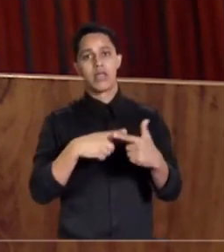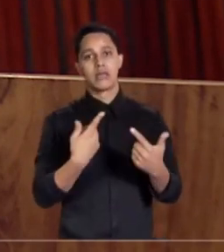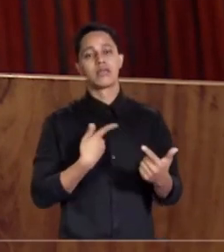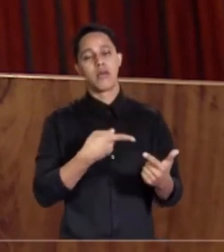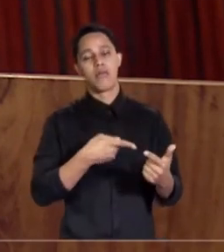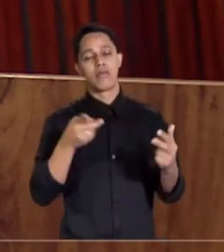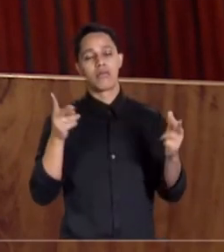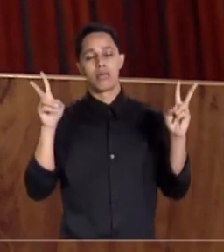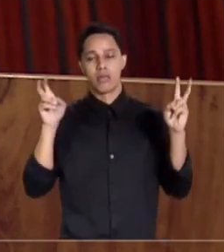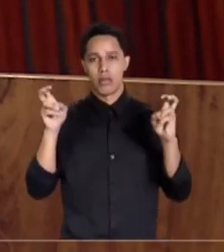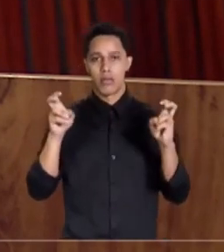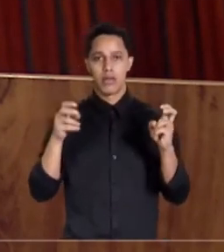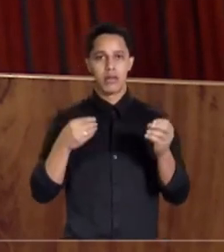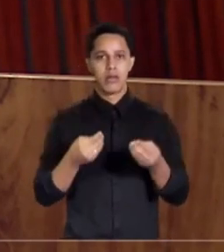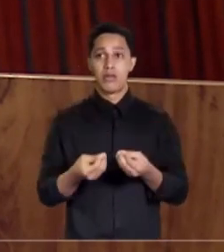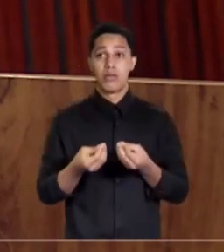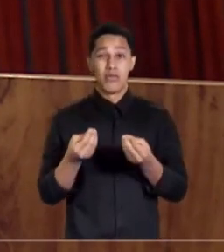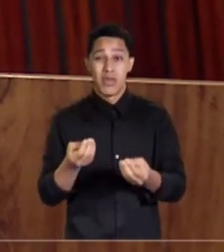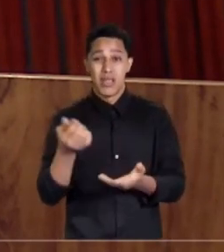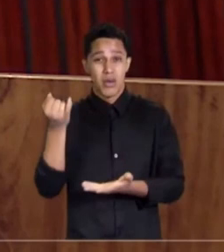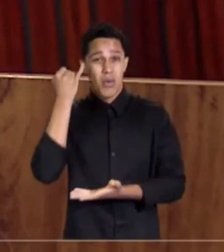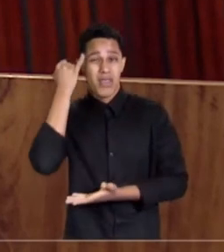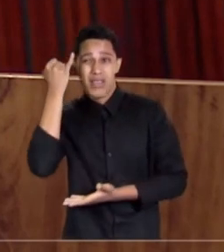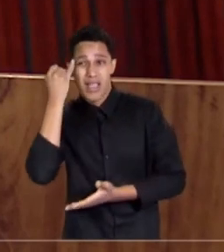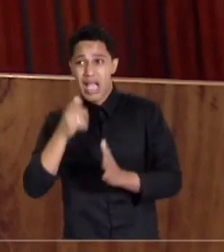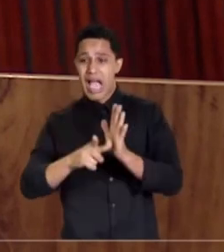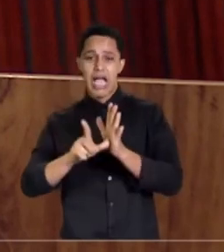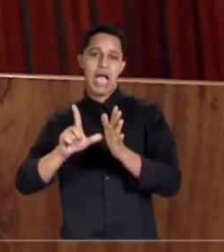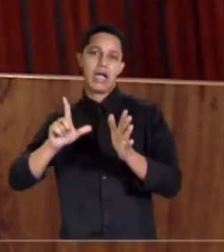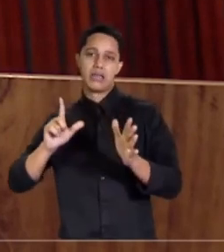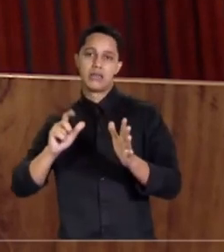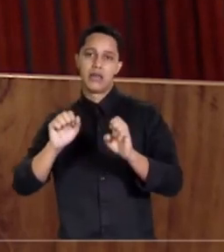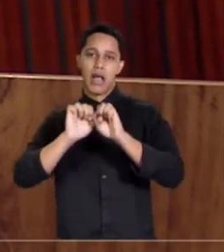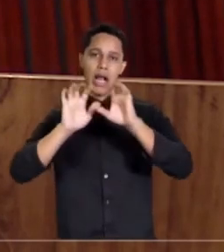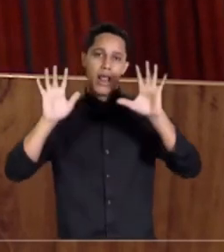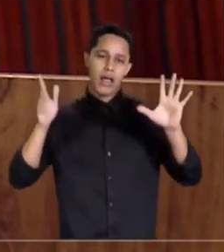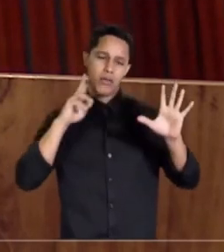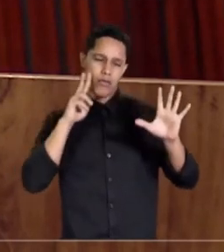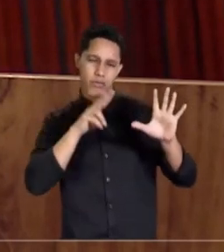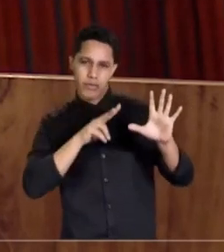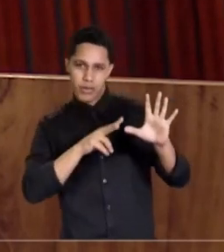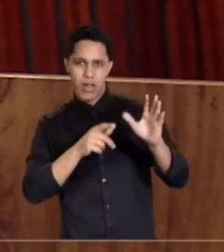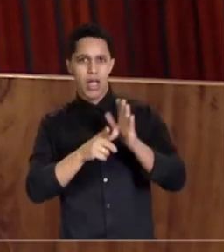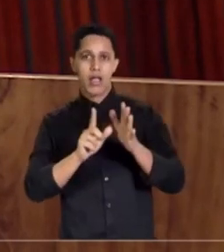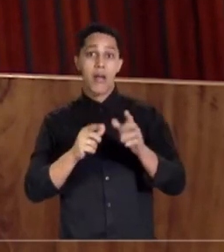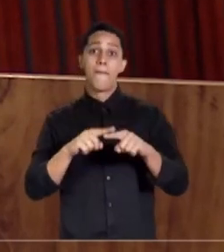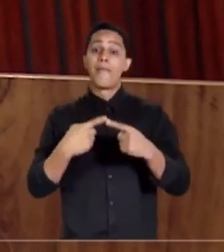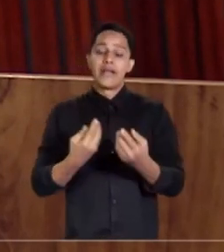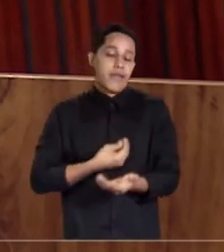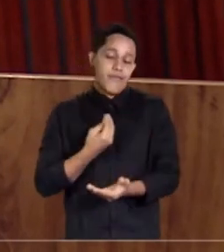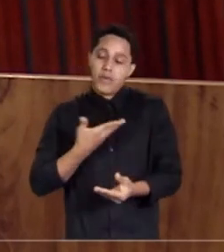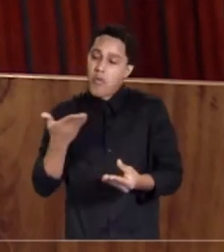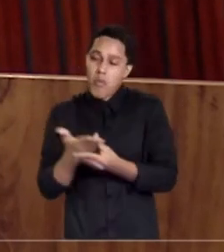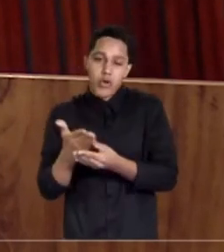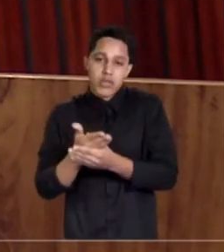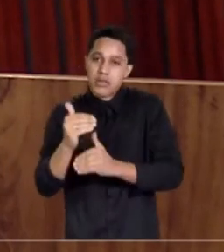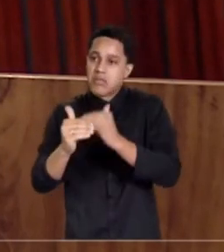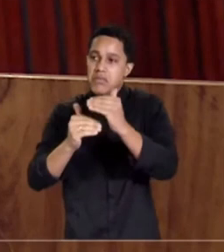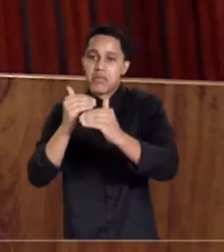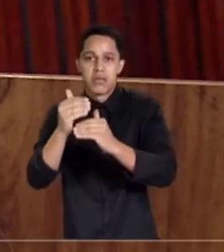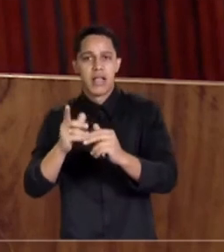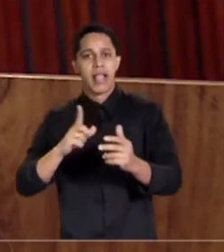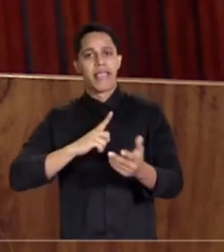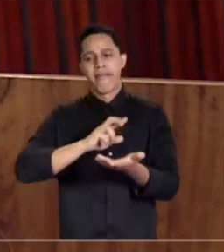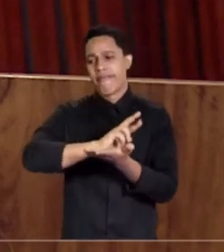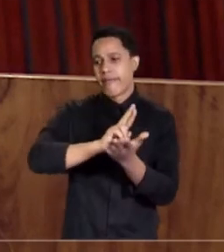contém. Não lidei com fatos anteriores, embora, claro, a vida é um processo mesmo, há uma